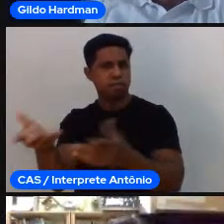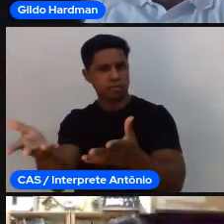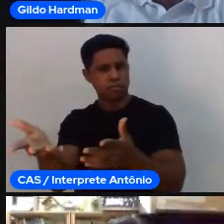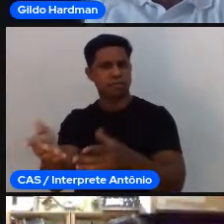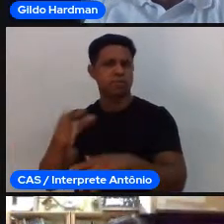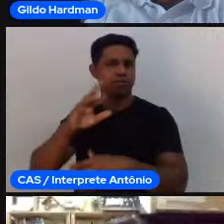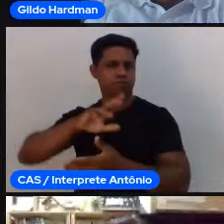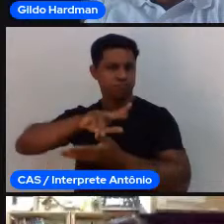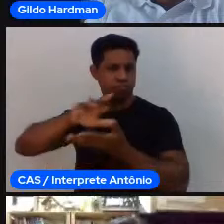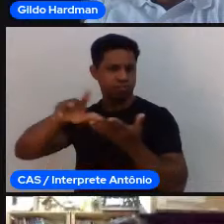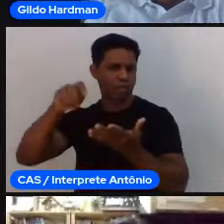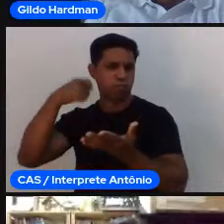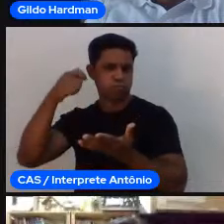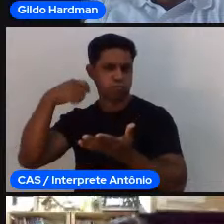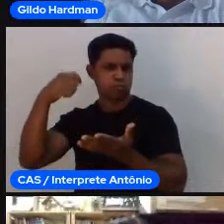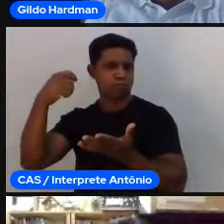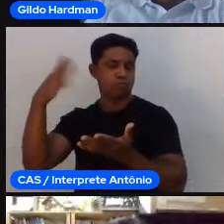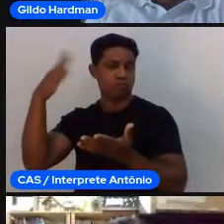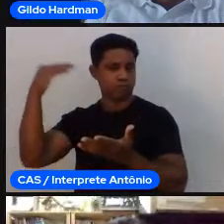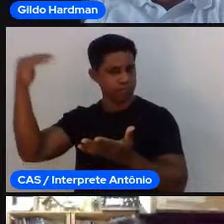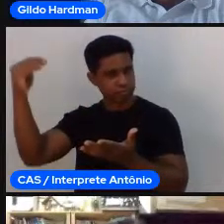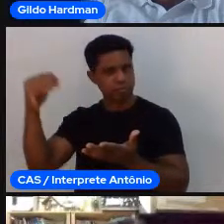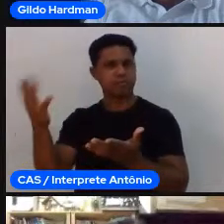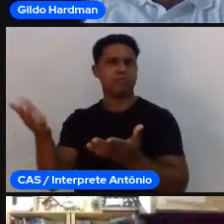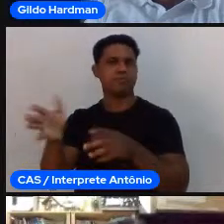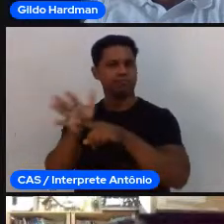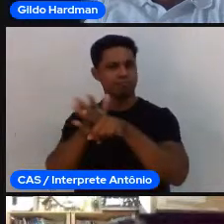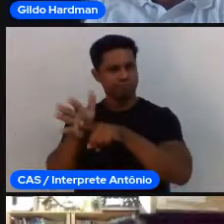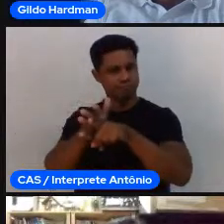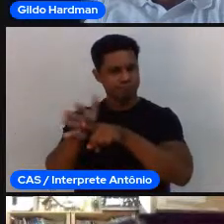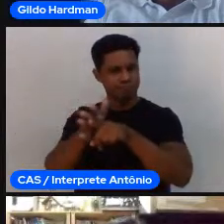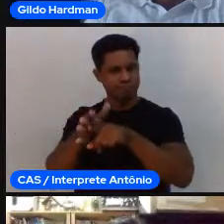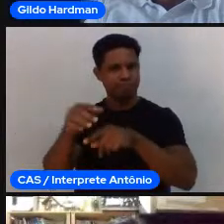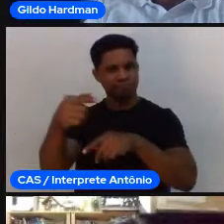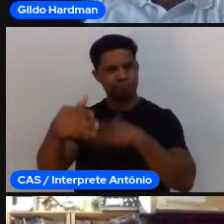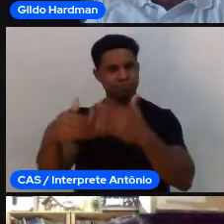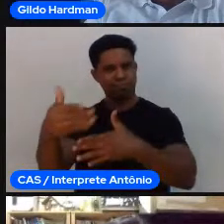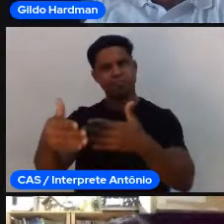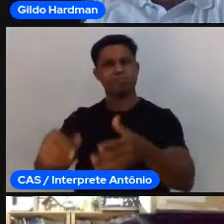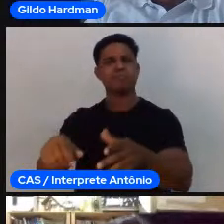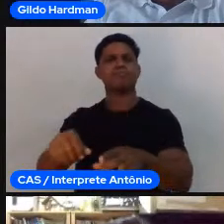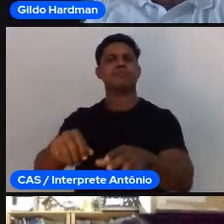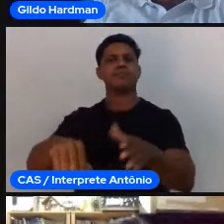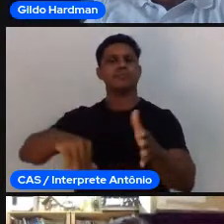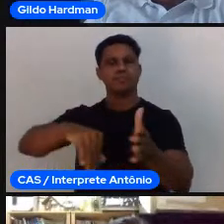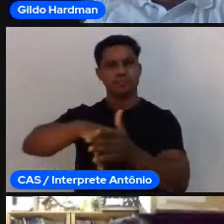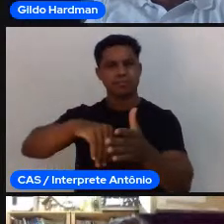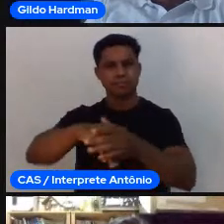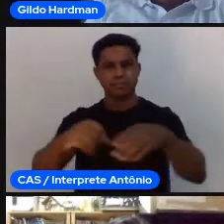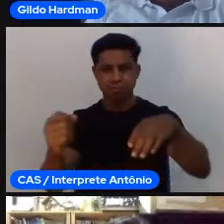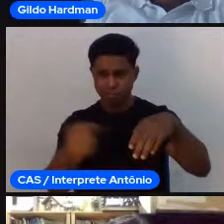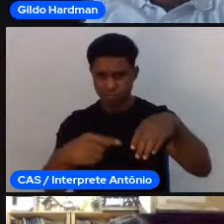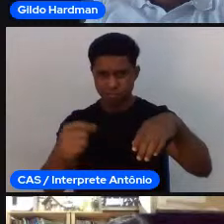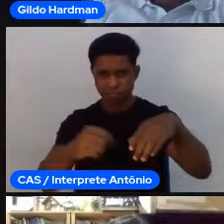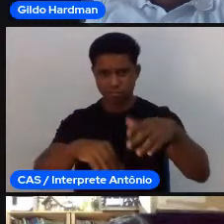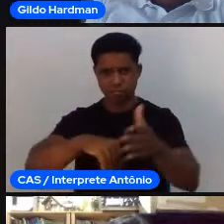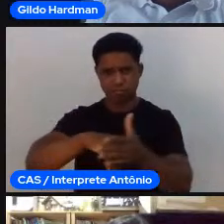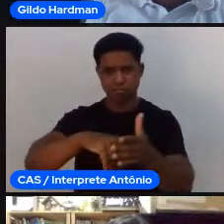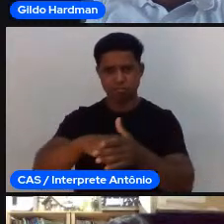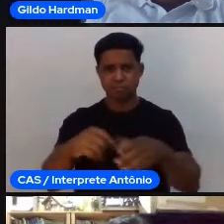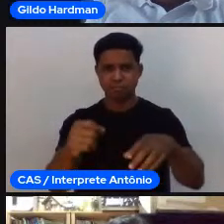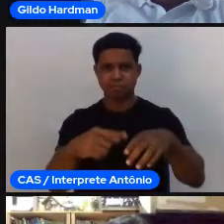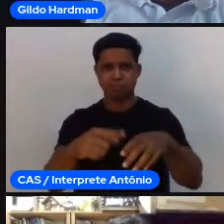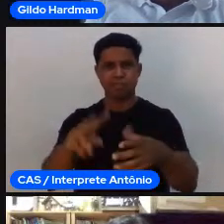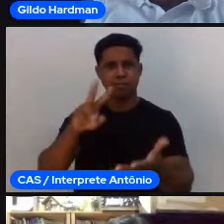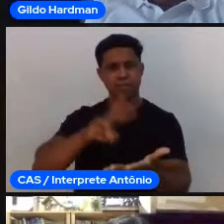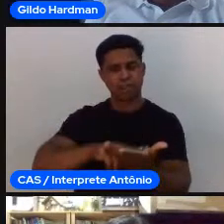esporte. E o mais recente, que é esse livro Meninas Também Jogam Futebol, que é um livro infantil, em que a gente traduziu para a linguagem das